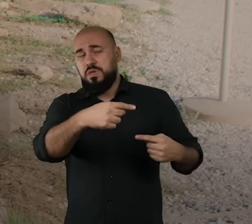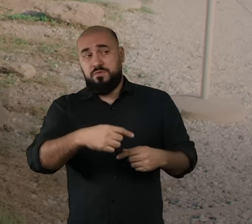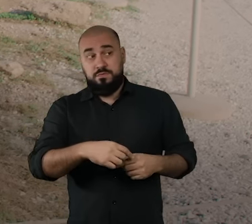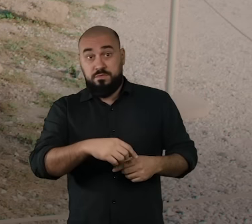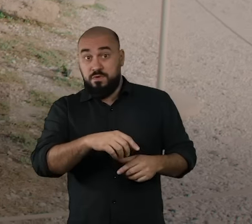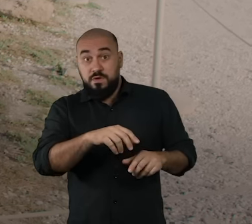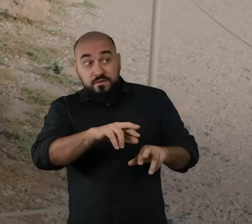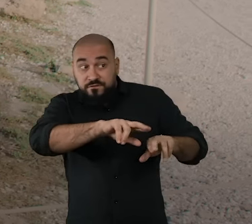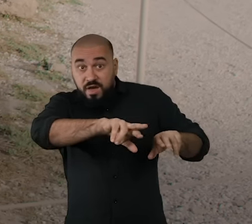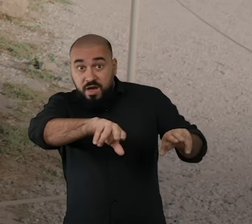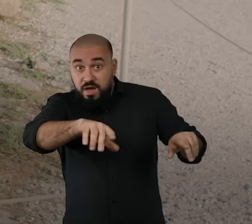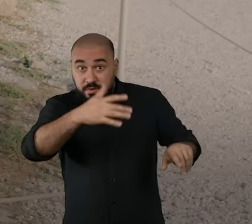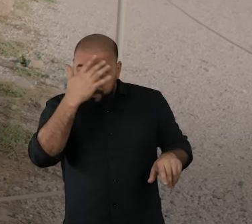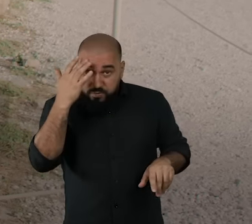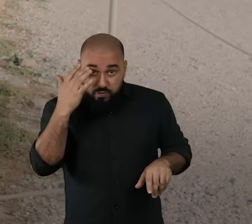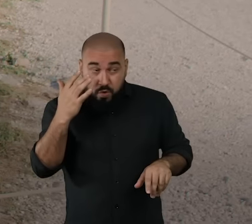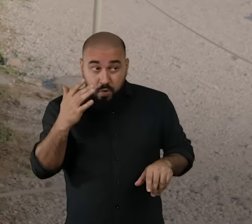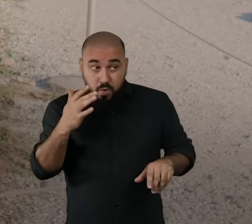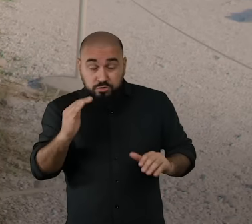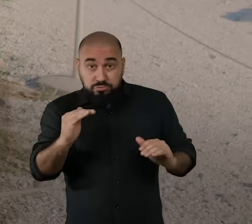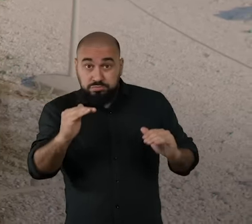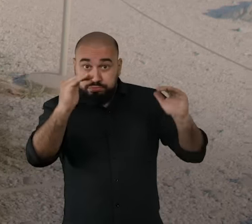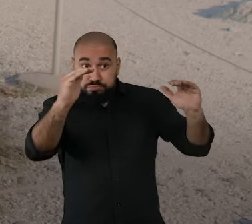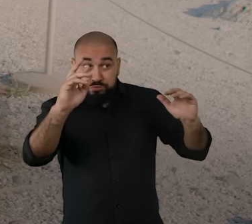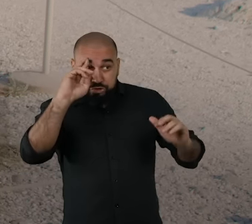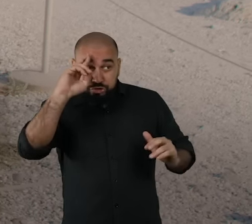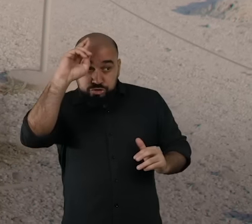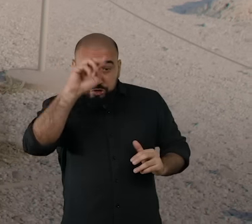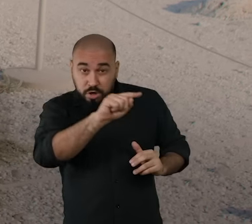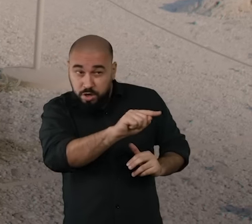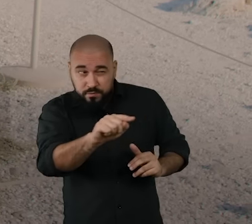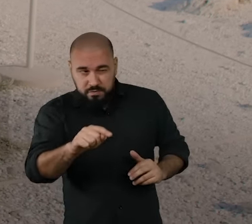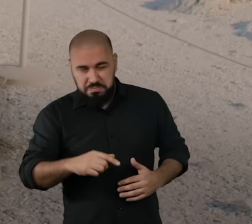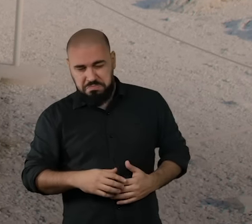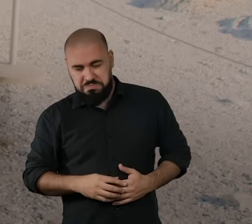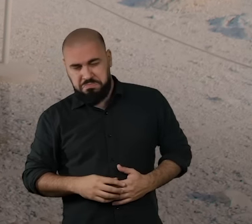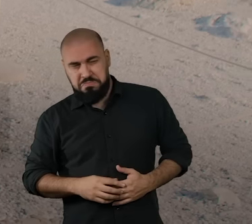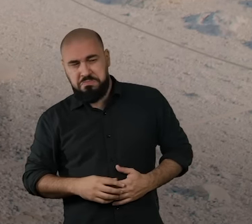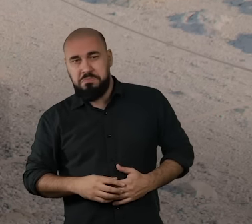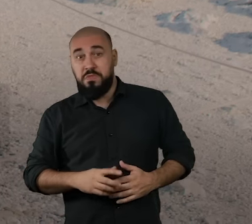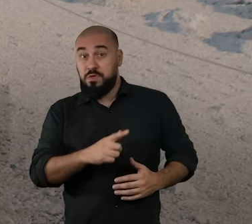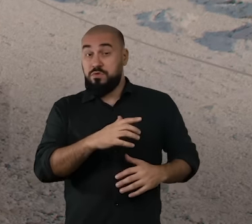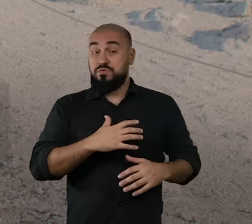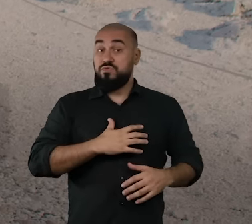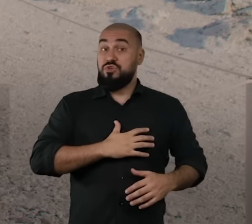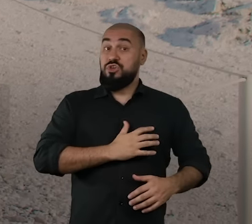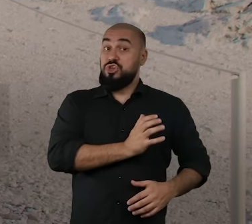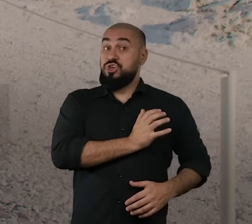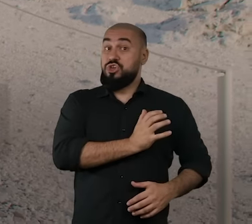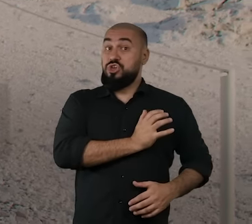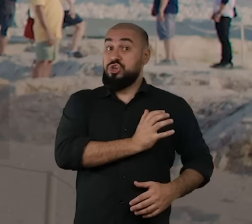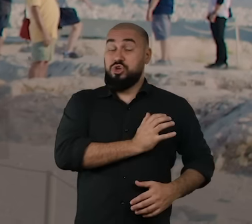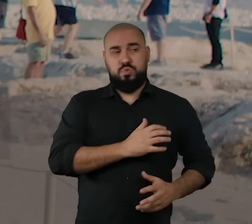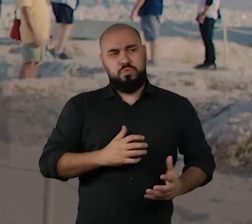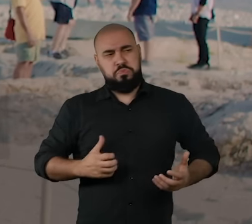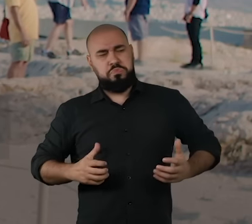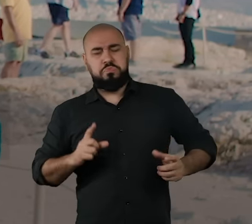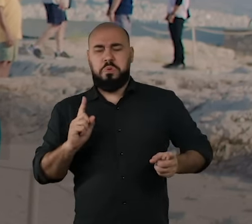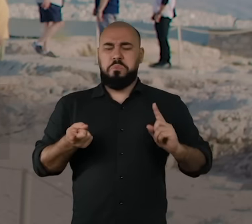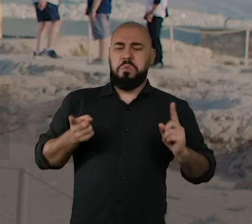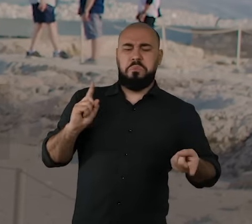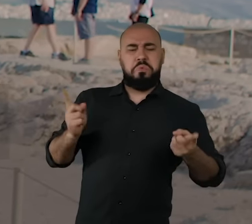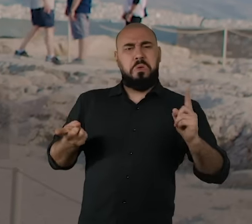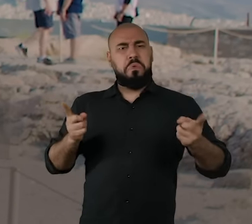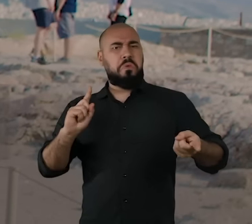monarcas, que em grego rei significa bacileus, estavam se tornando verdadeiros déspotas sobre o povo. Eles